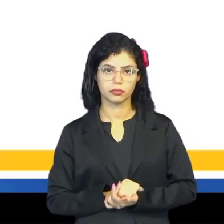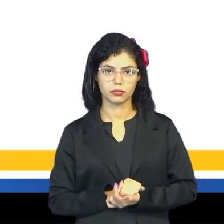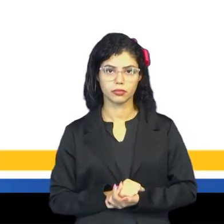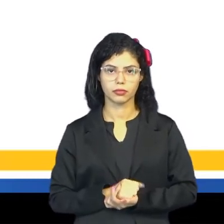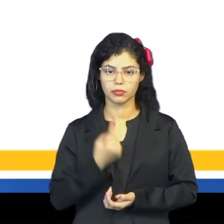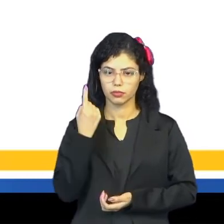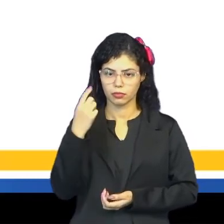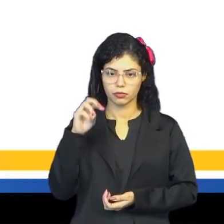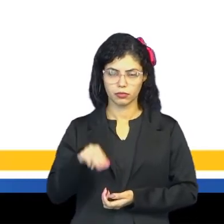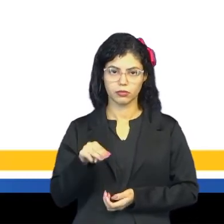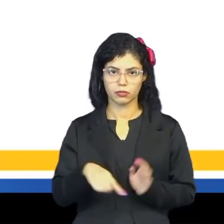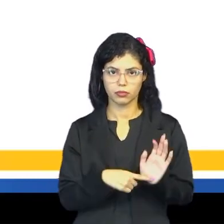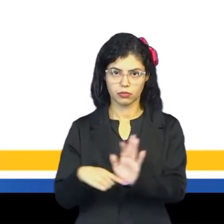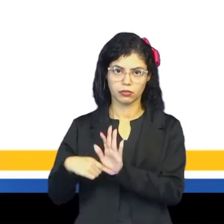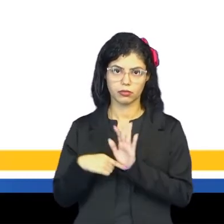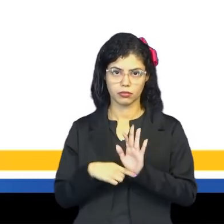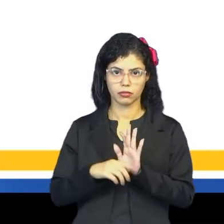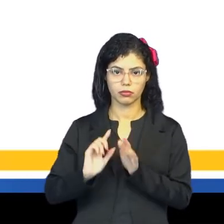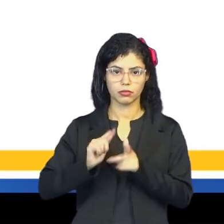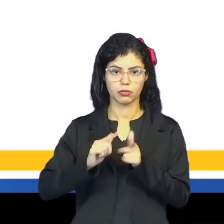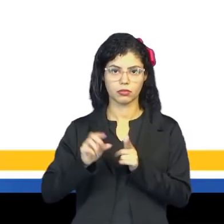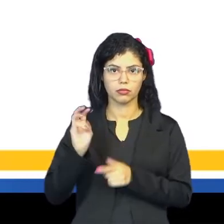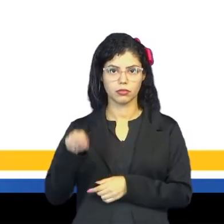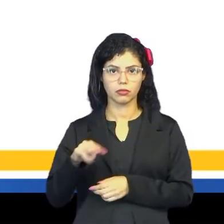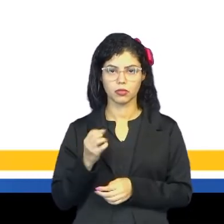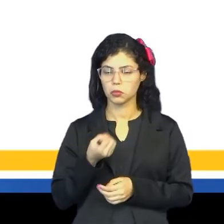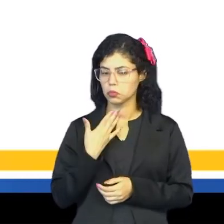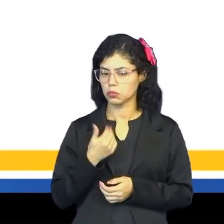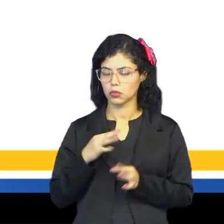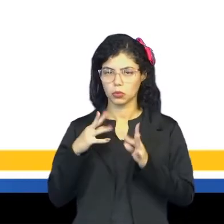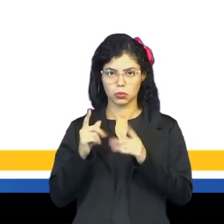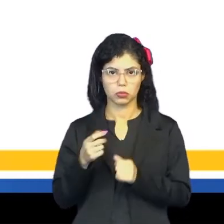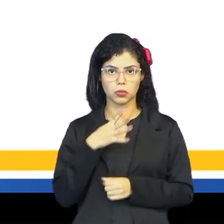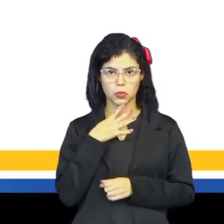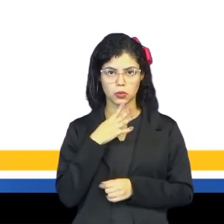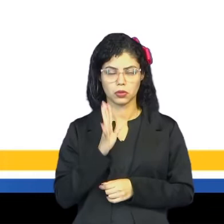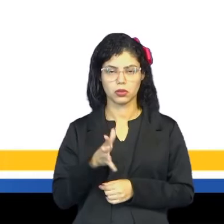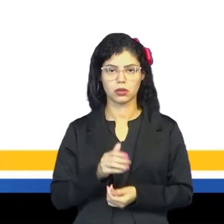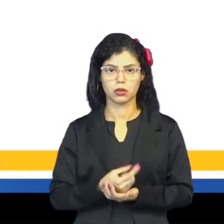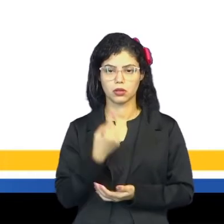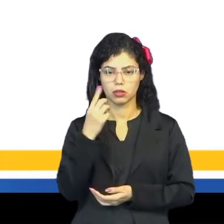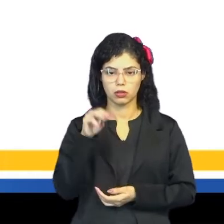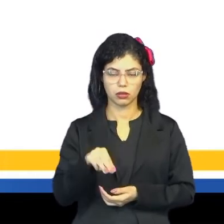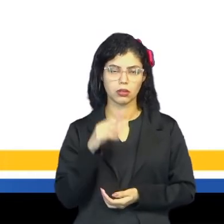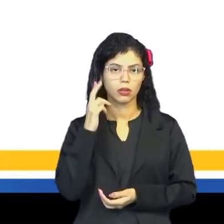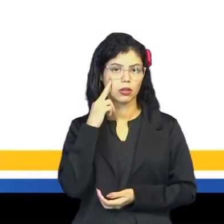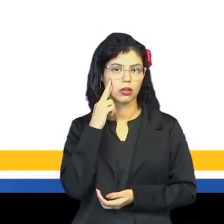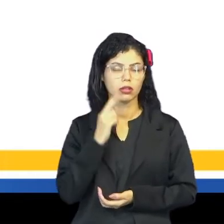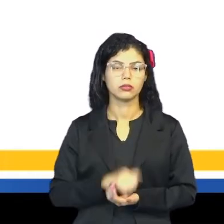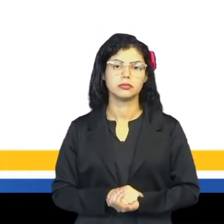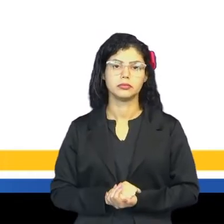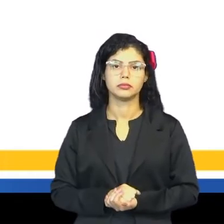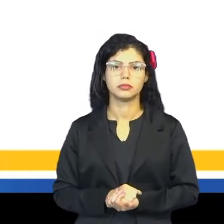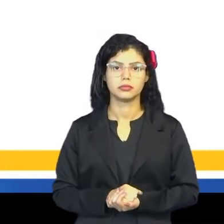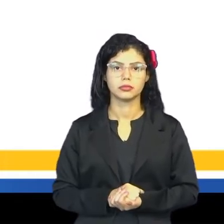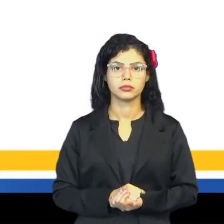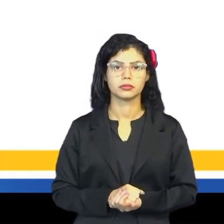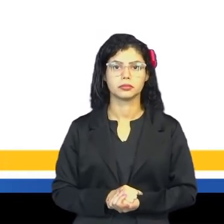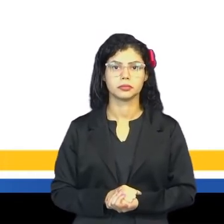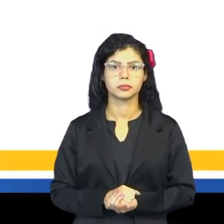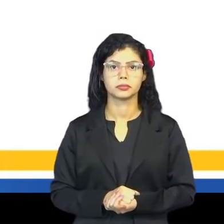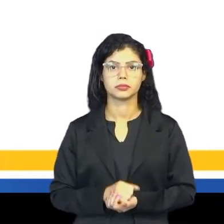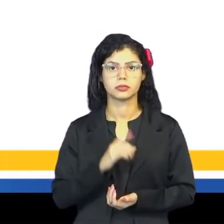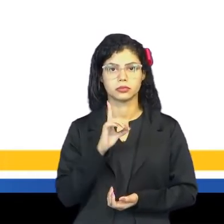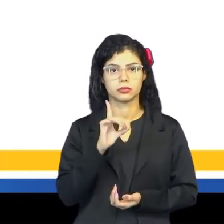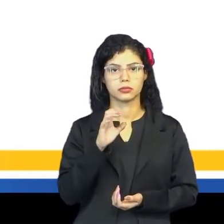O metro, ele é representado pela letra m, como todos conhecem. Ou seja, um metro, normal. E aí, já vem os